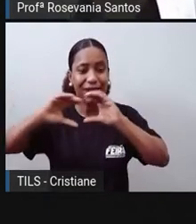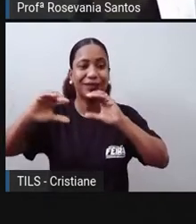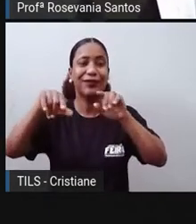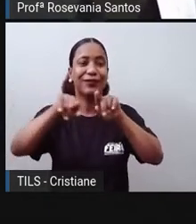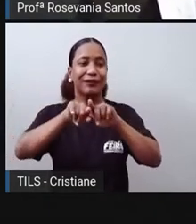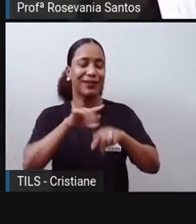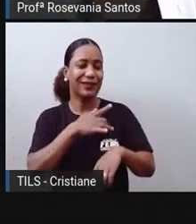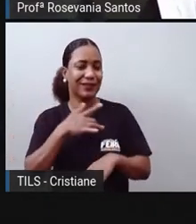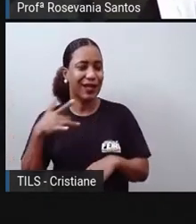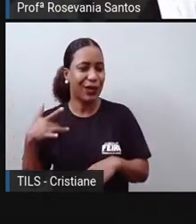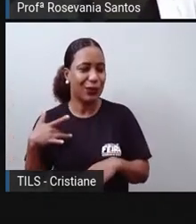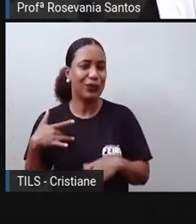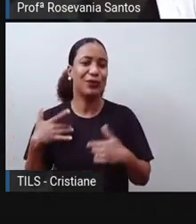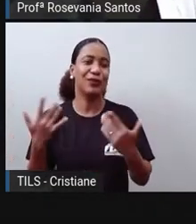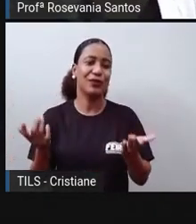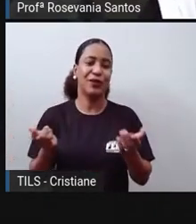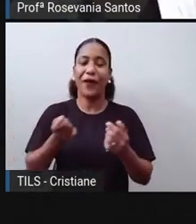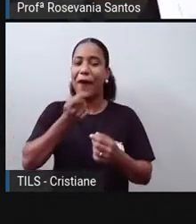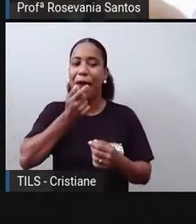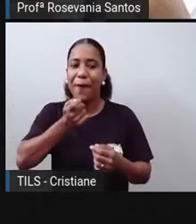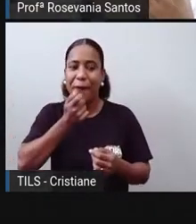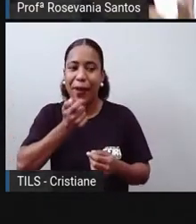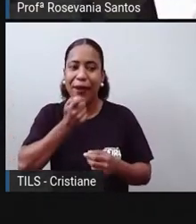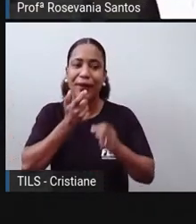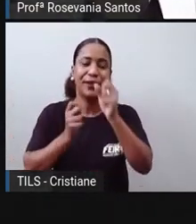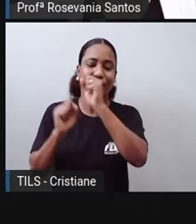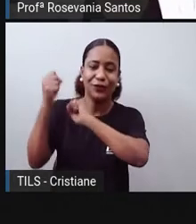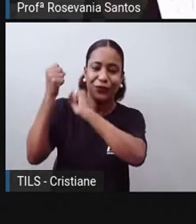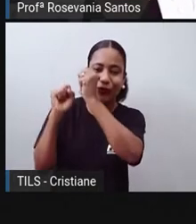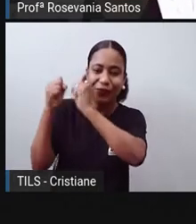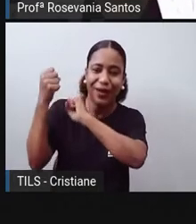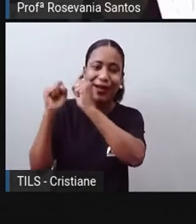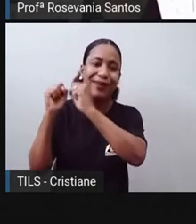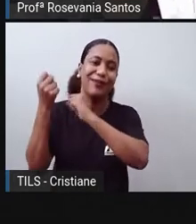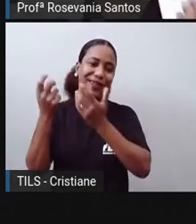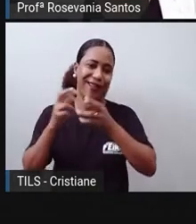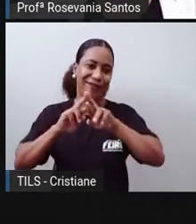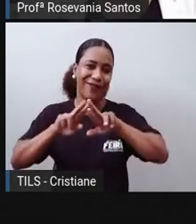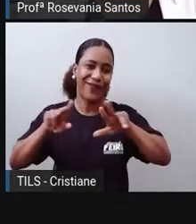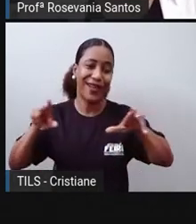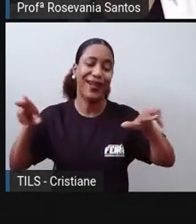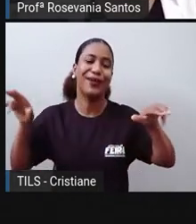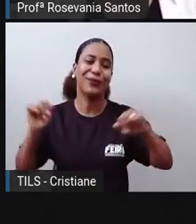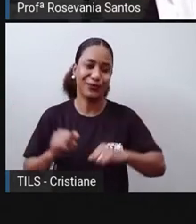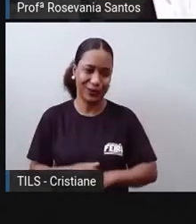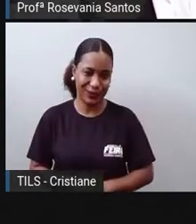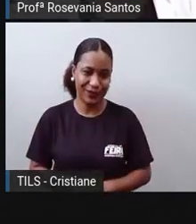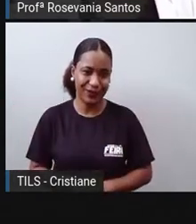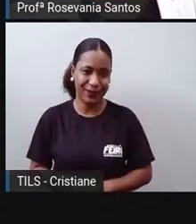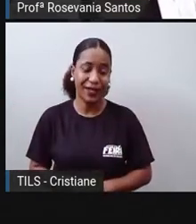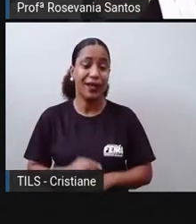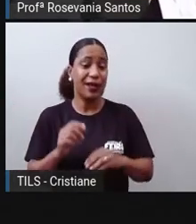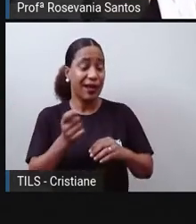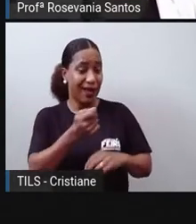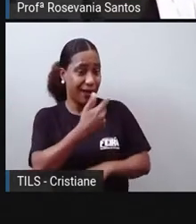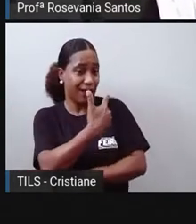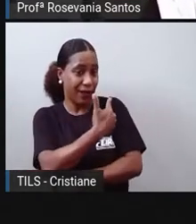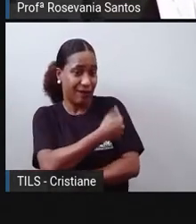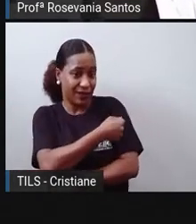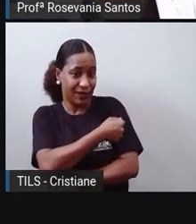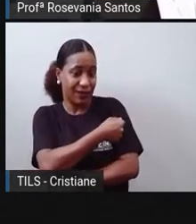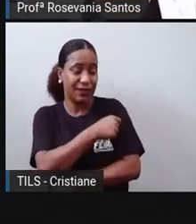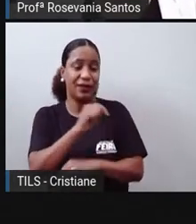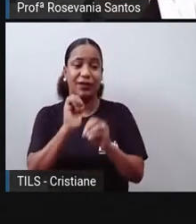saúde, né, fabricação de remédios, a própria vacina, né, que foi fabricada em tão pouco tempo, essa vacina da COVID, então